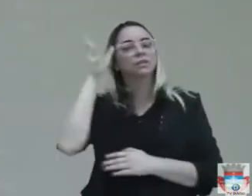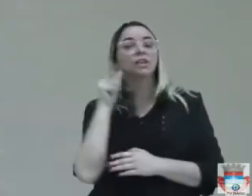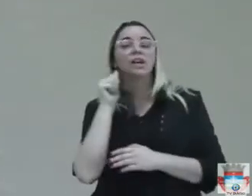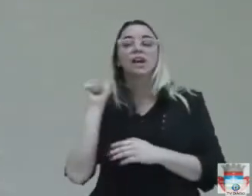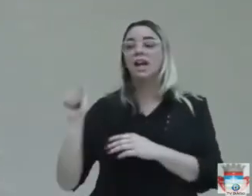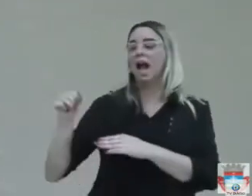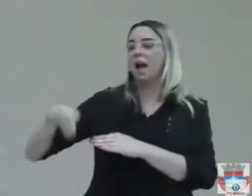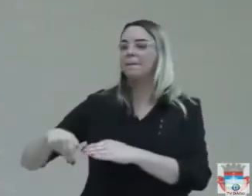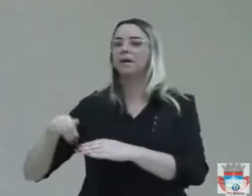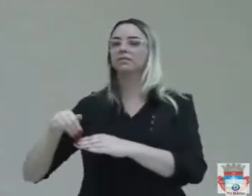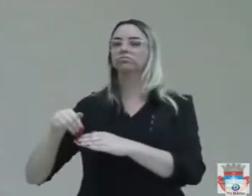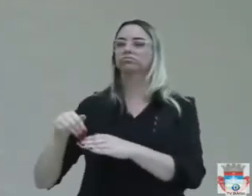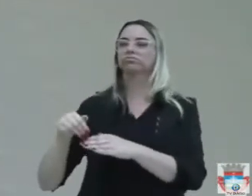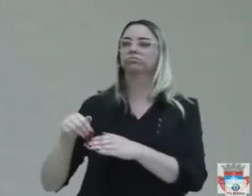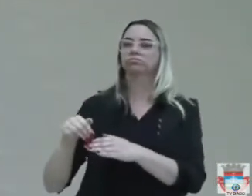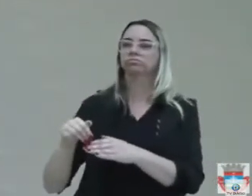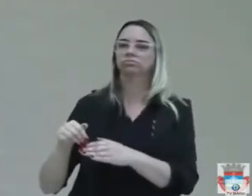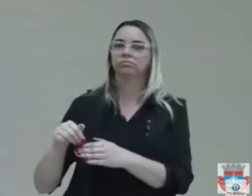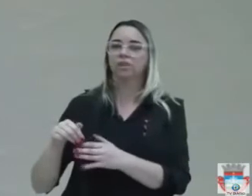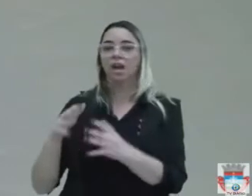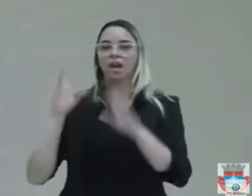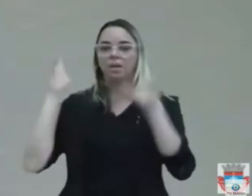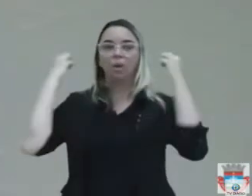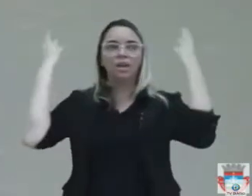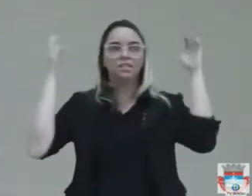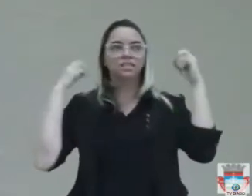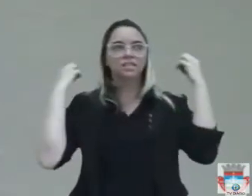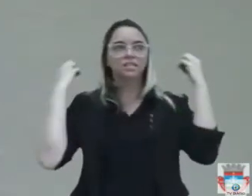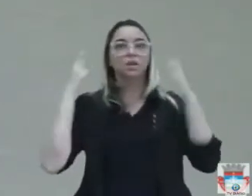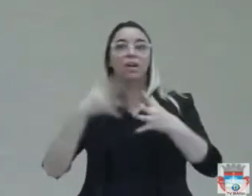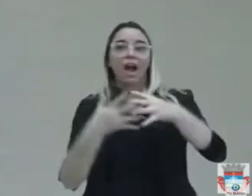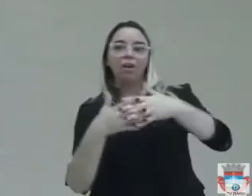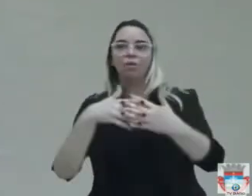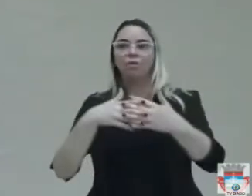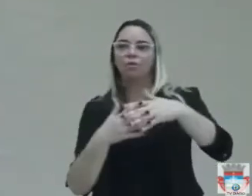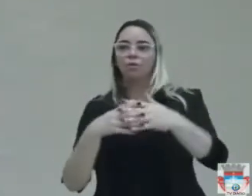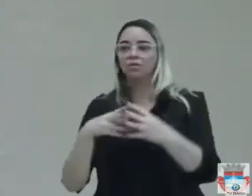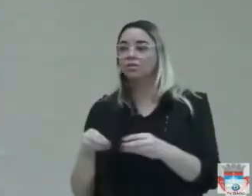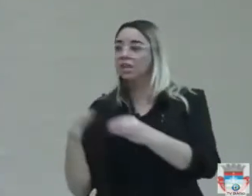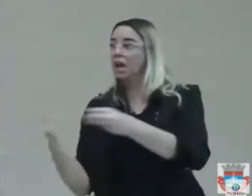Jurubeba, uma na Pimenta, uma queimada grande,